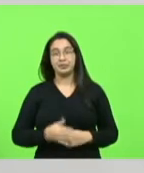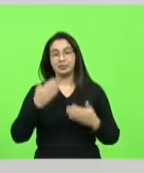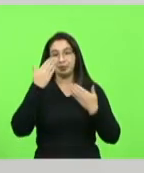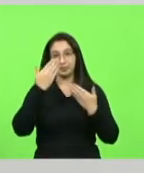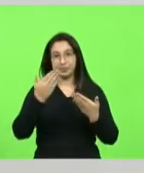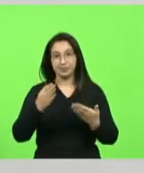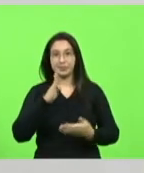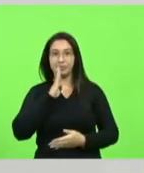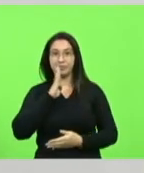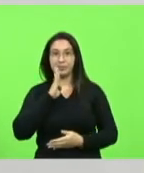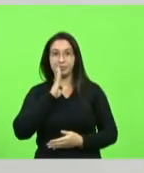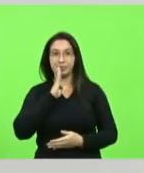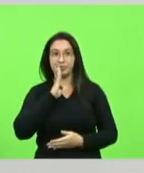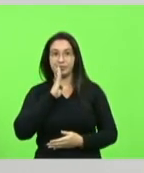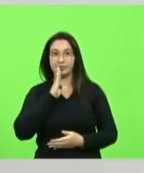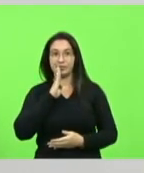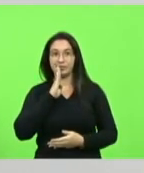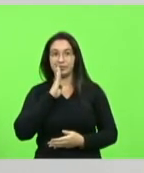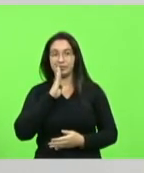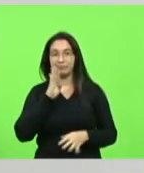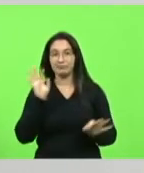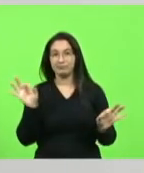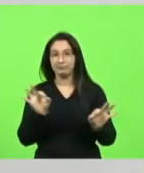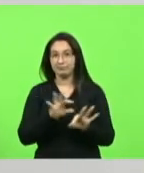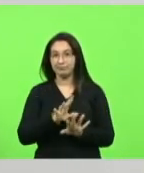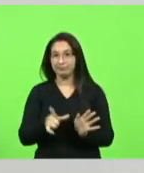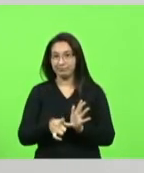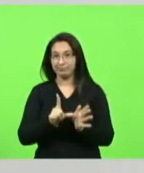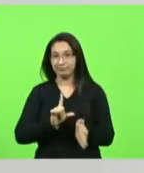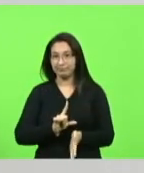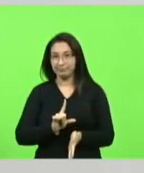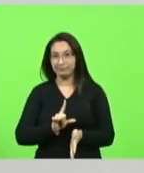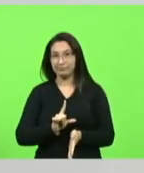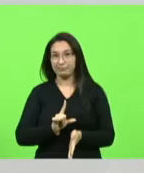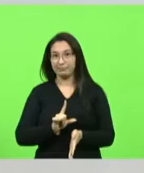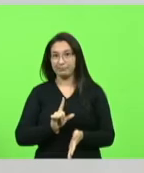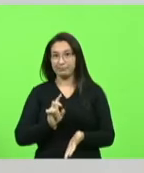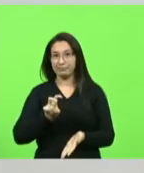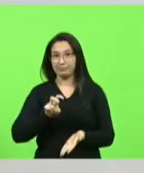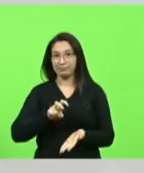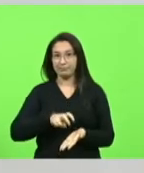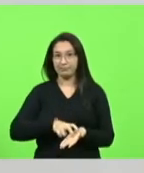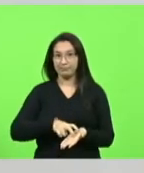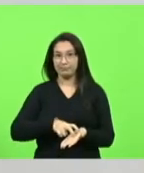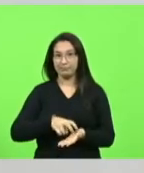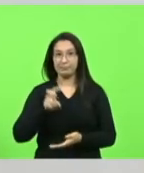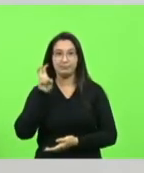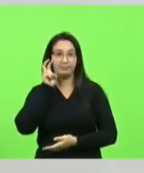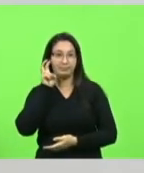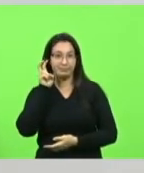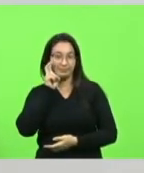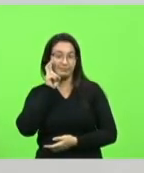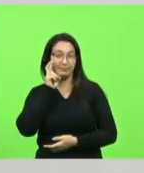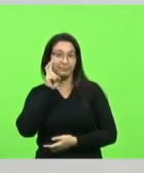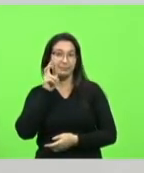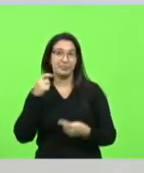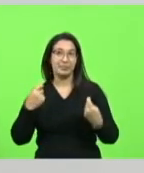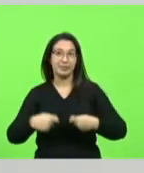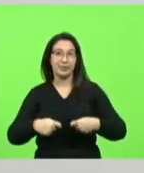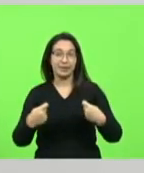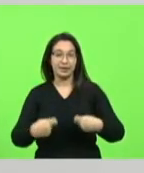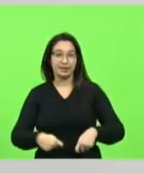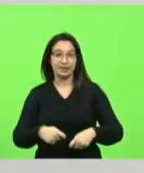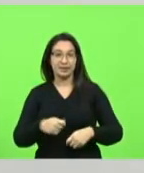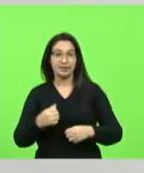berlanda para concluir nessa manhã de quinta-feira para isso é necessário que o poder público